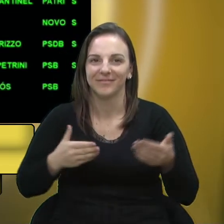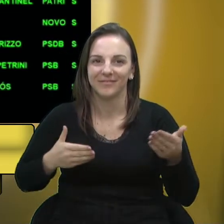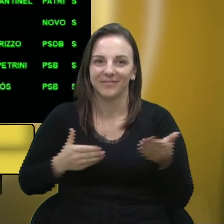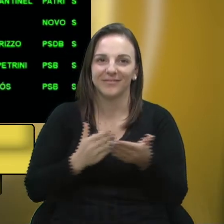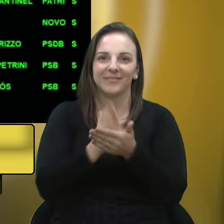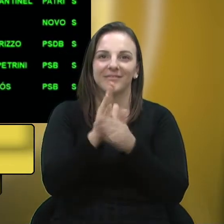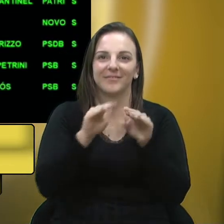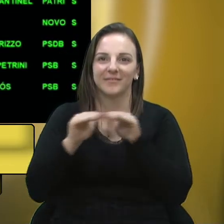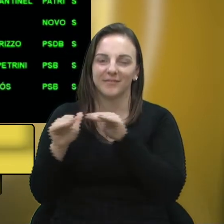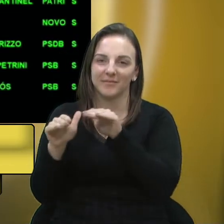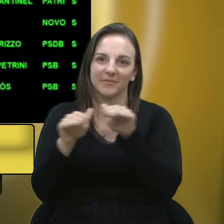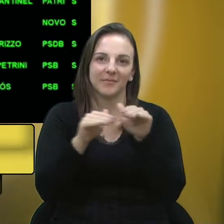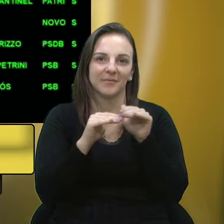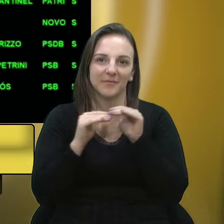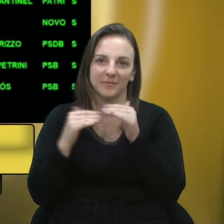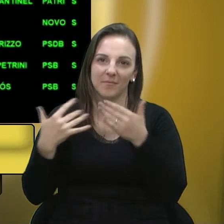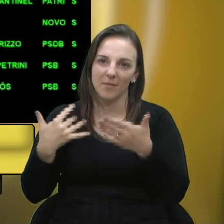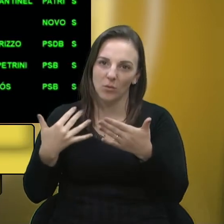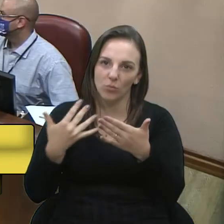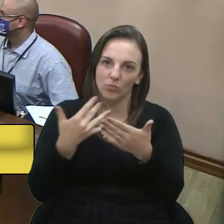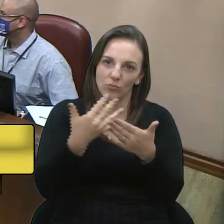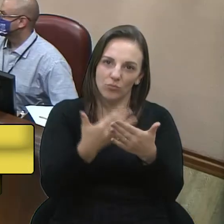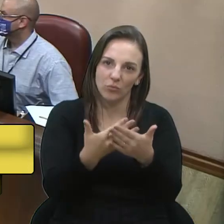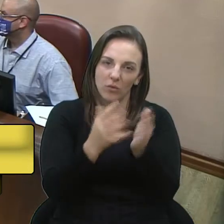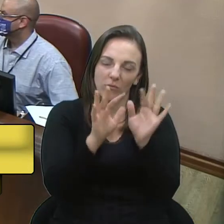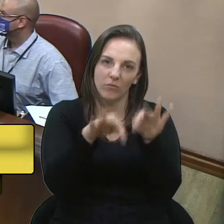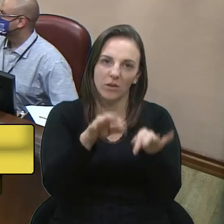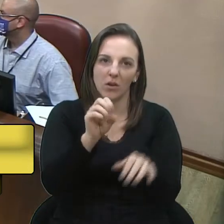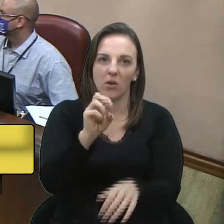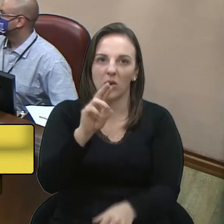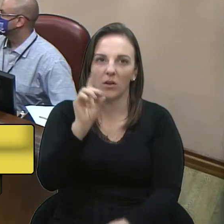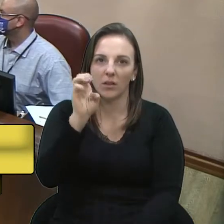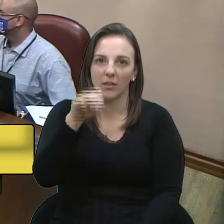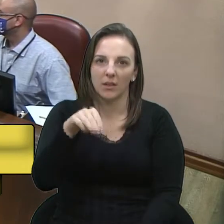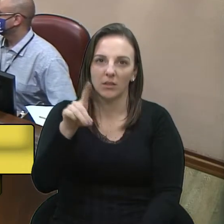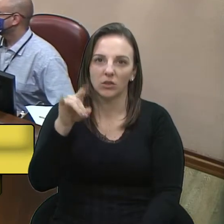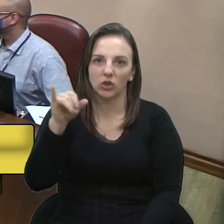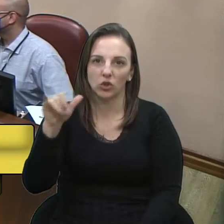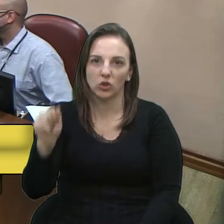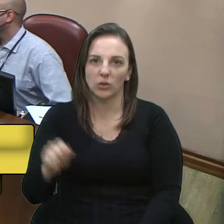Aprovado por unanimidade de prorrogação da ordem do dia até o final.